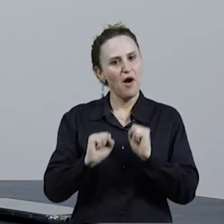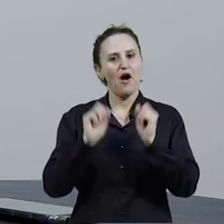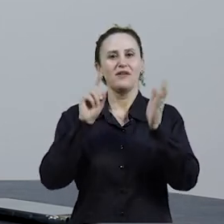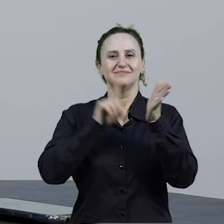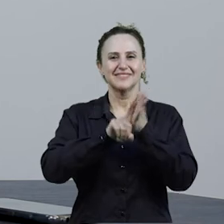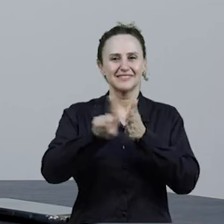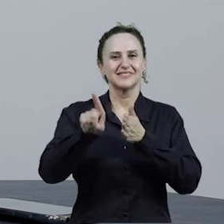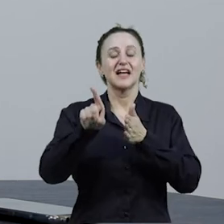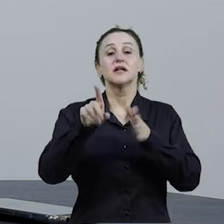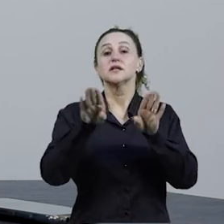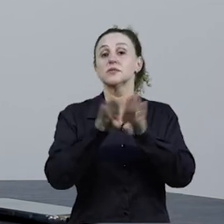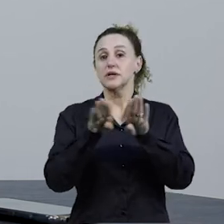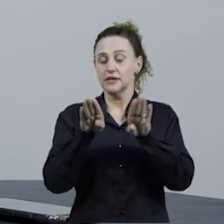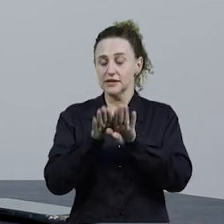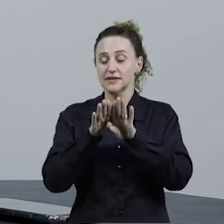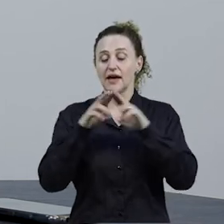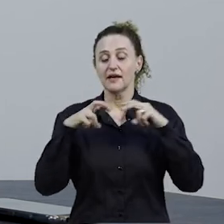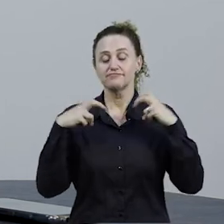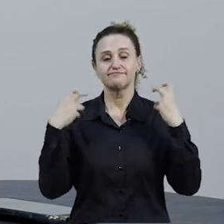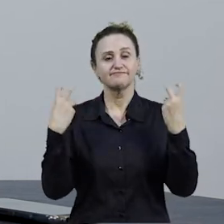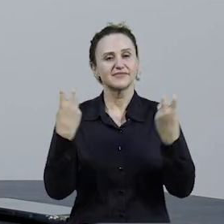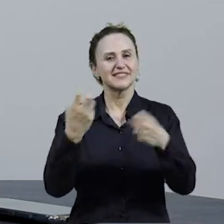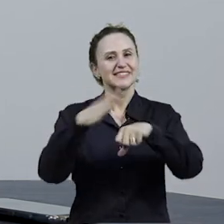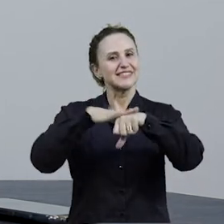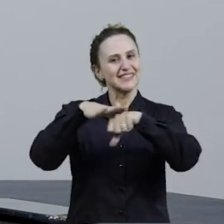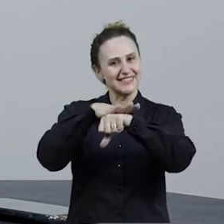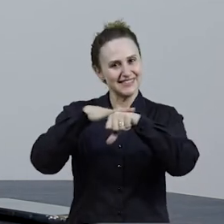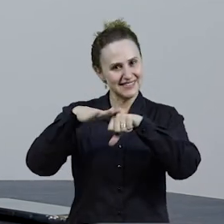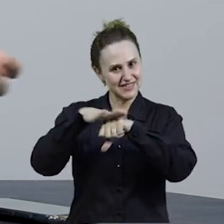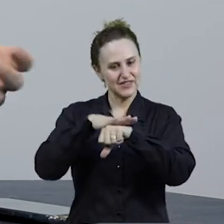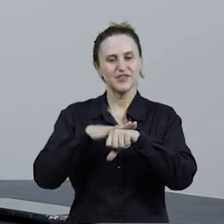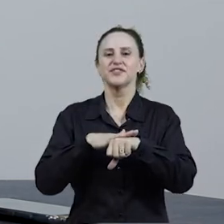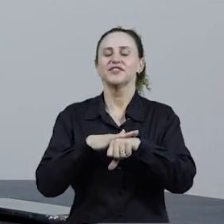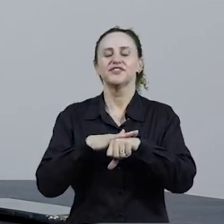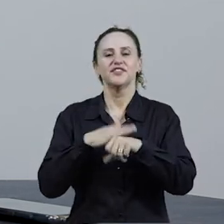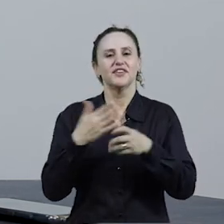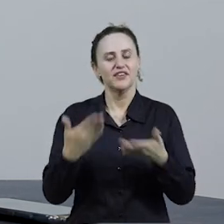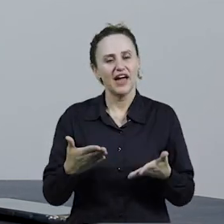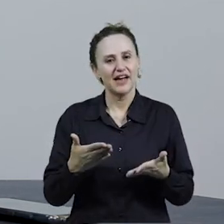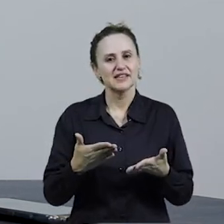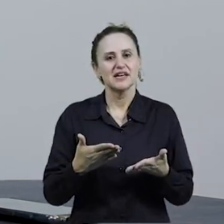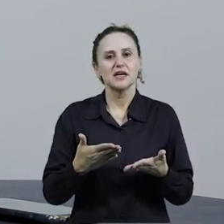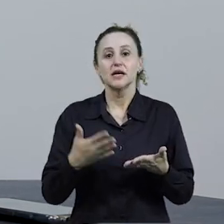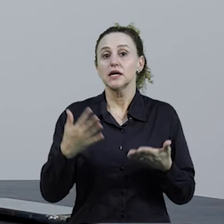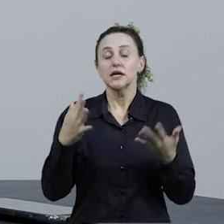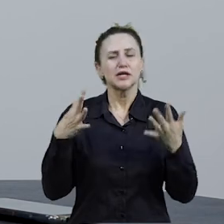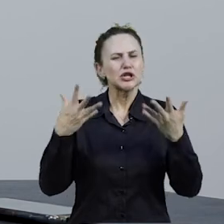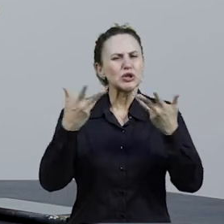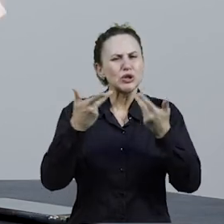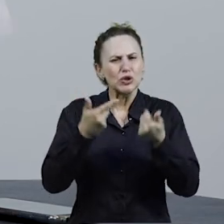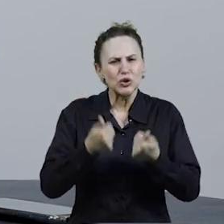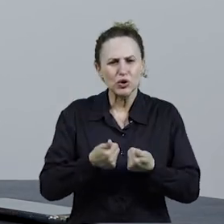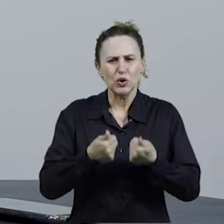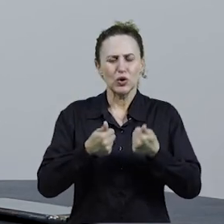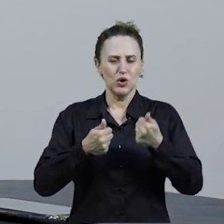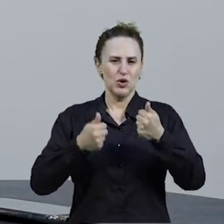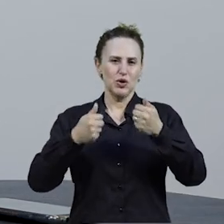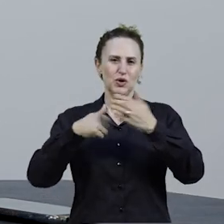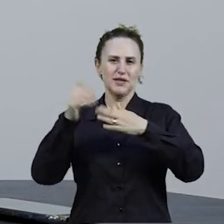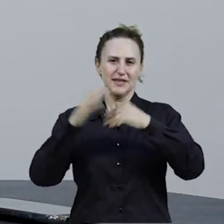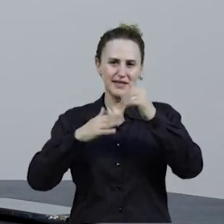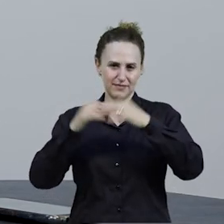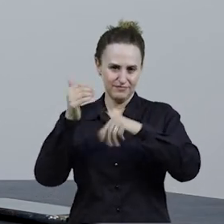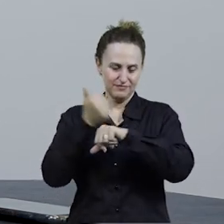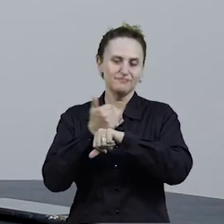né? Também temos as rodas de conversa para que a gente aprenda, né? Não é à toa, como eu disse, que toda a minha especialização, toda a minha produção